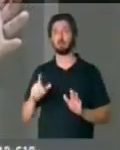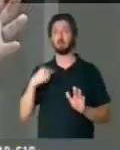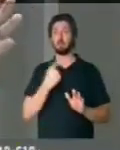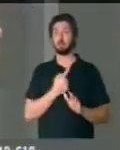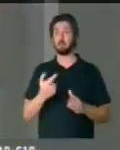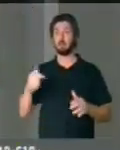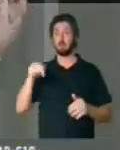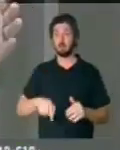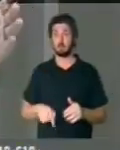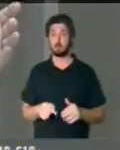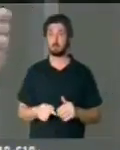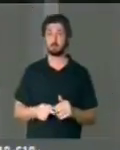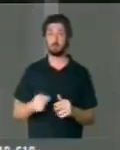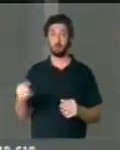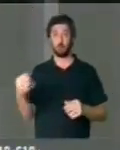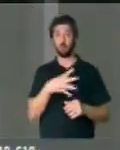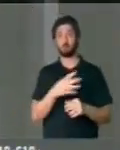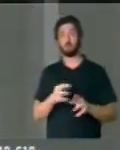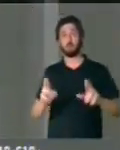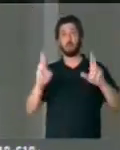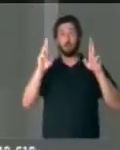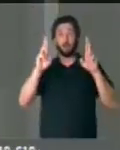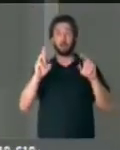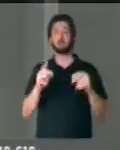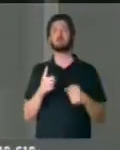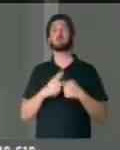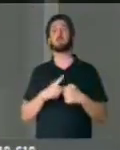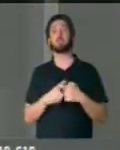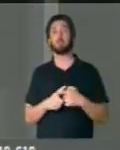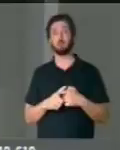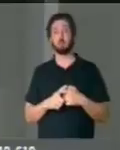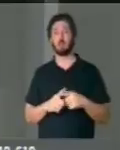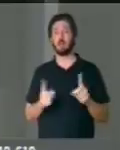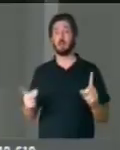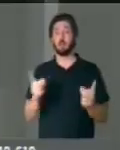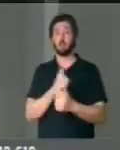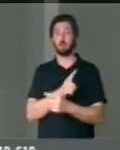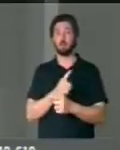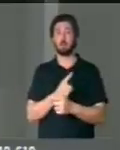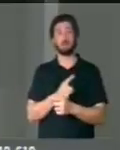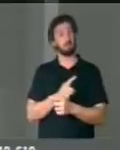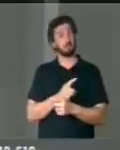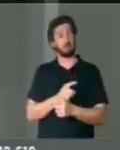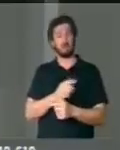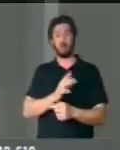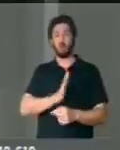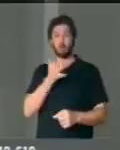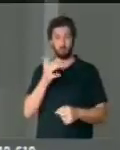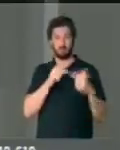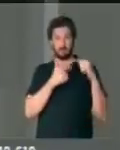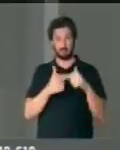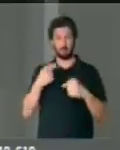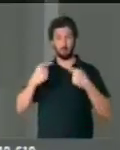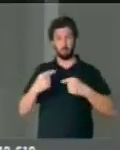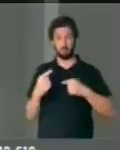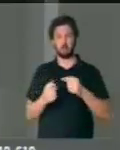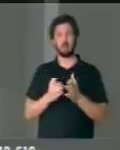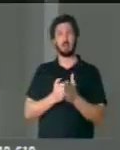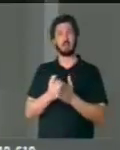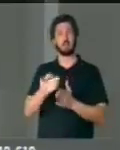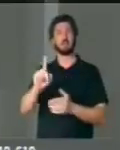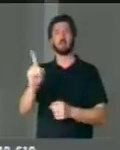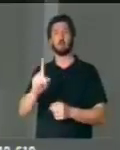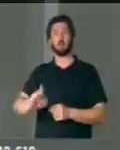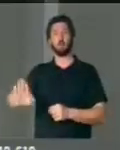condição inédita de torcer para que ele, ao contrário da má tradição política, não cumpra as suas